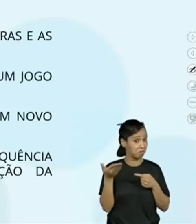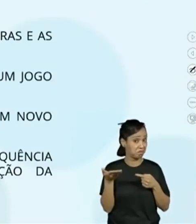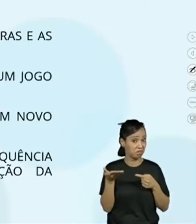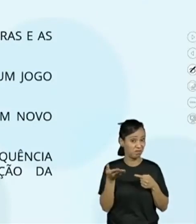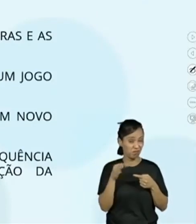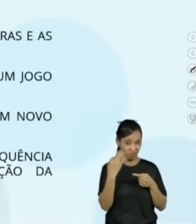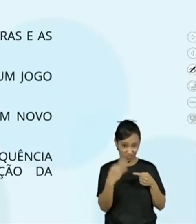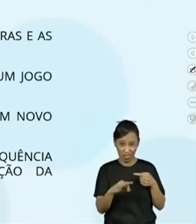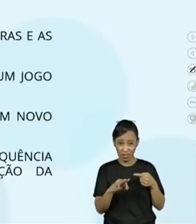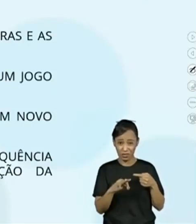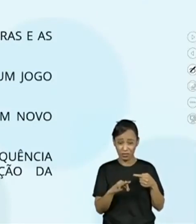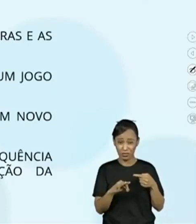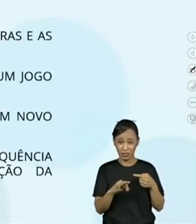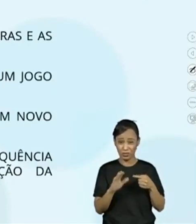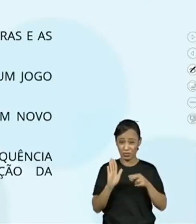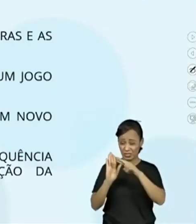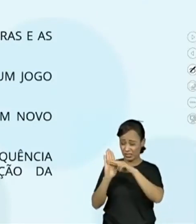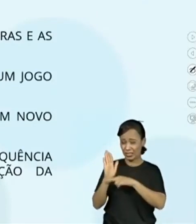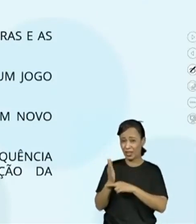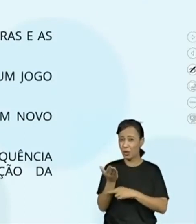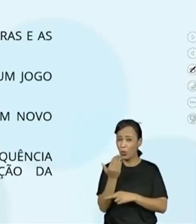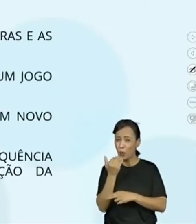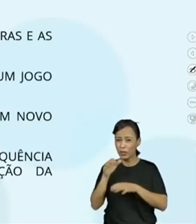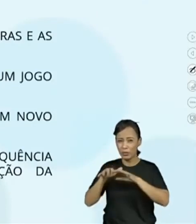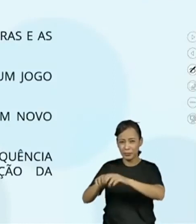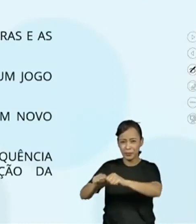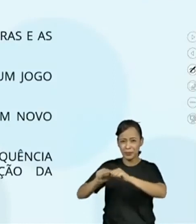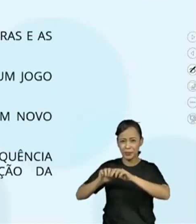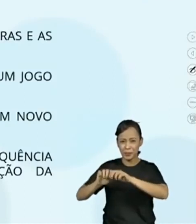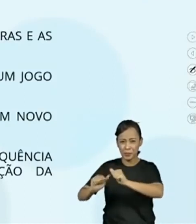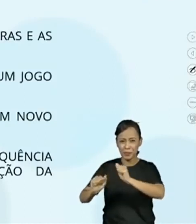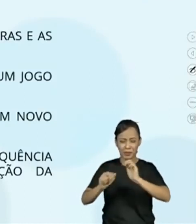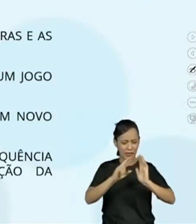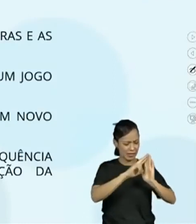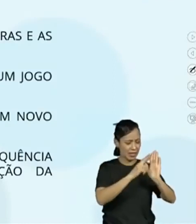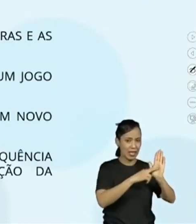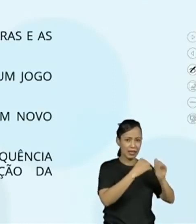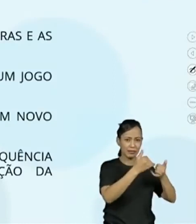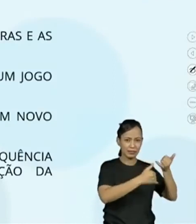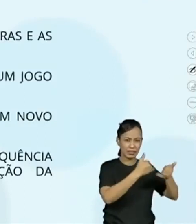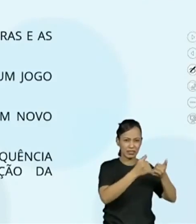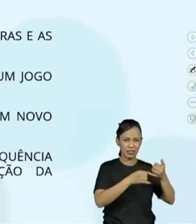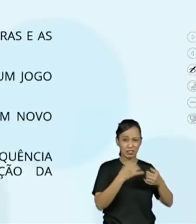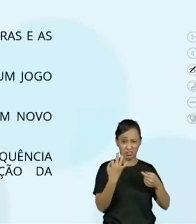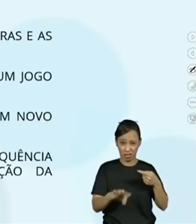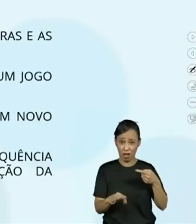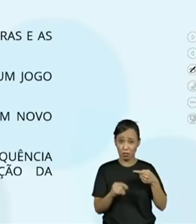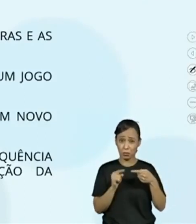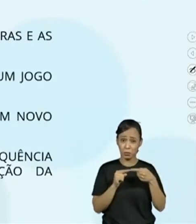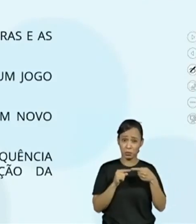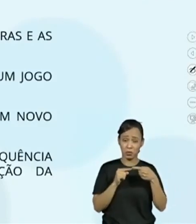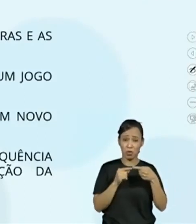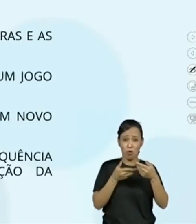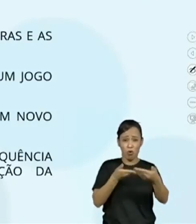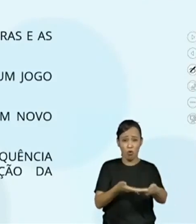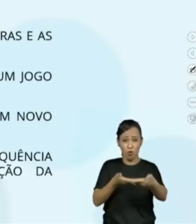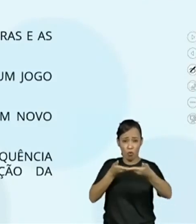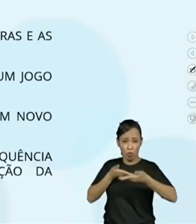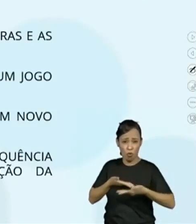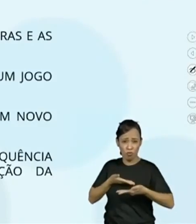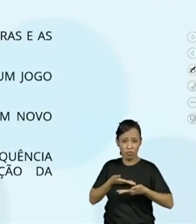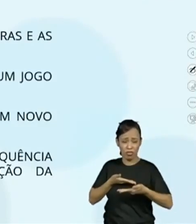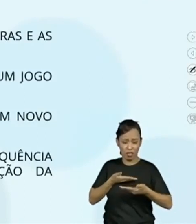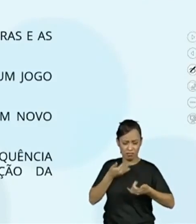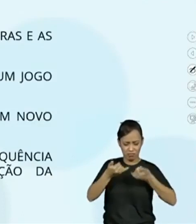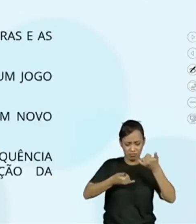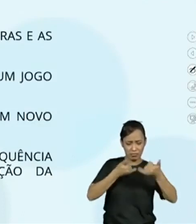É para isso que serve uma receita e para isso que servem as regras das brincadeiras? Eles estão convidando a gente? Convidar um